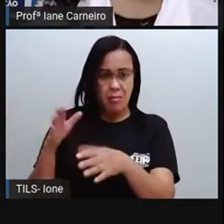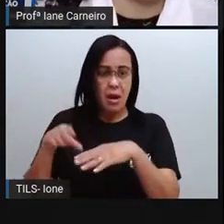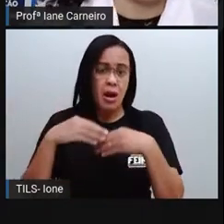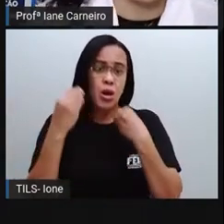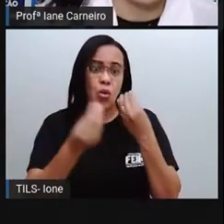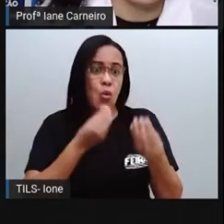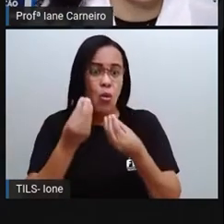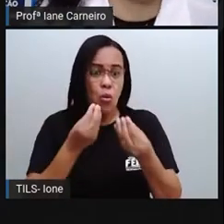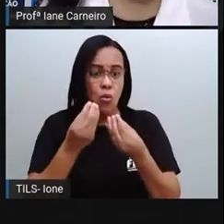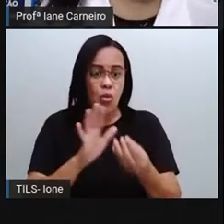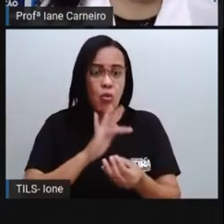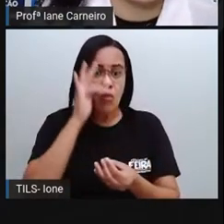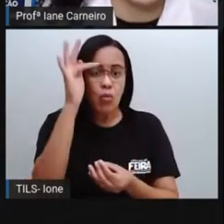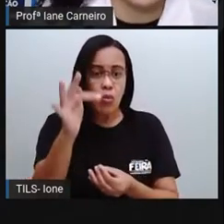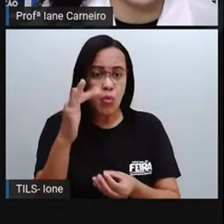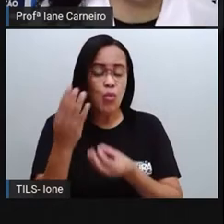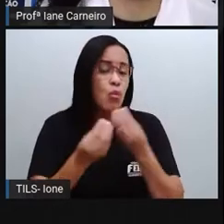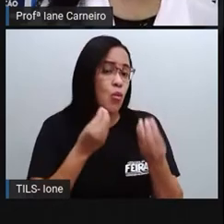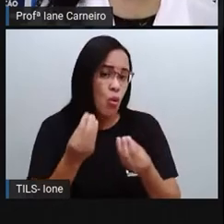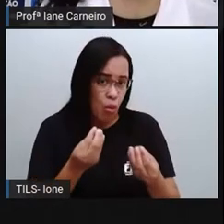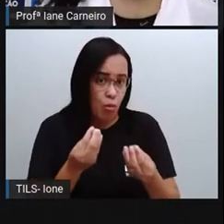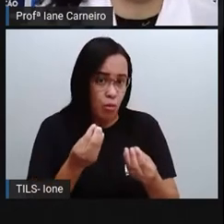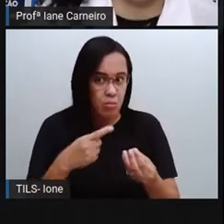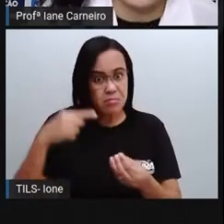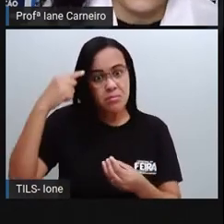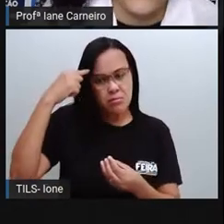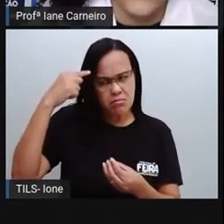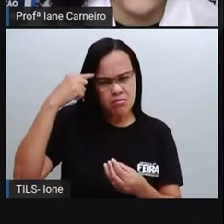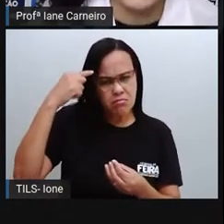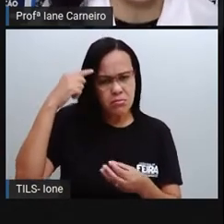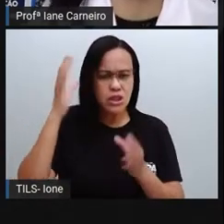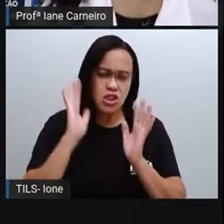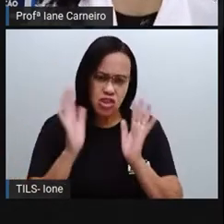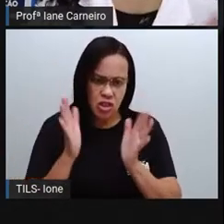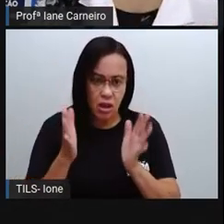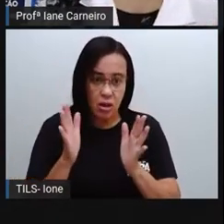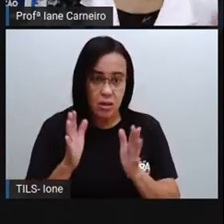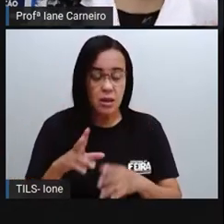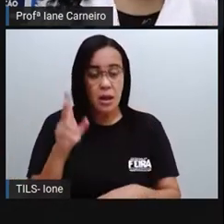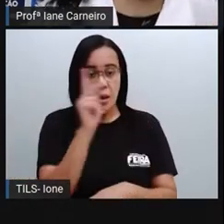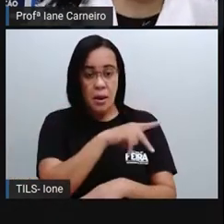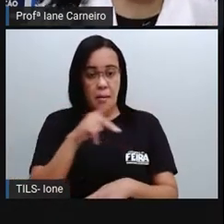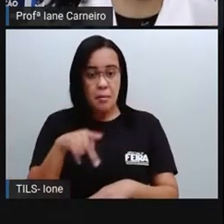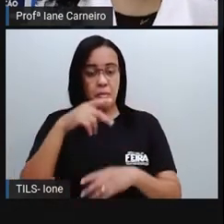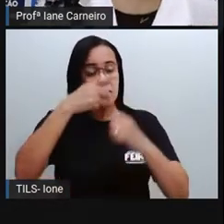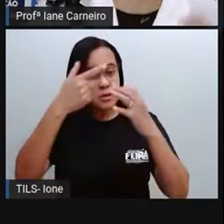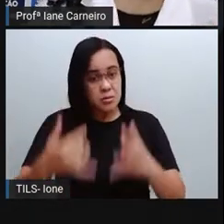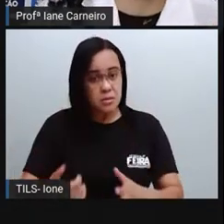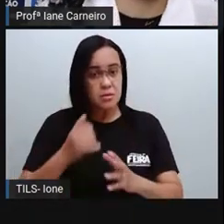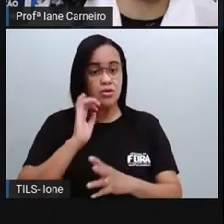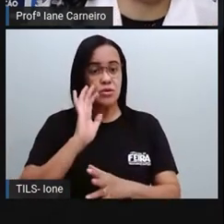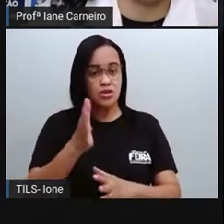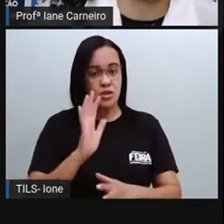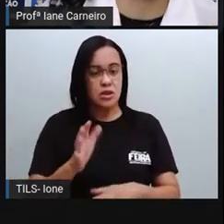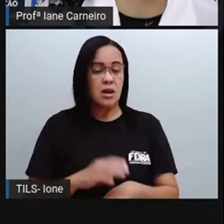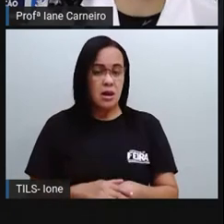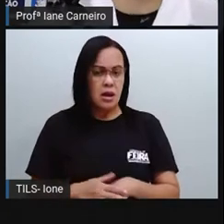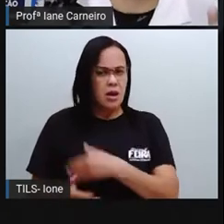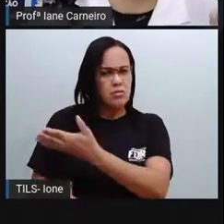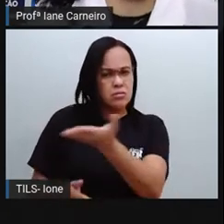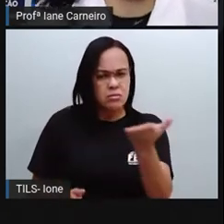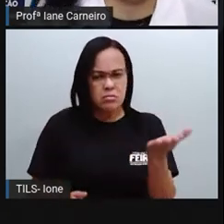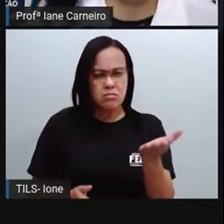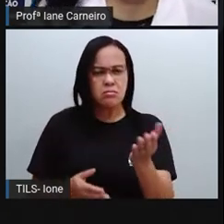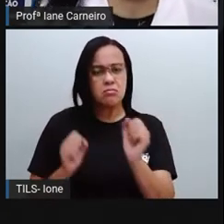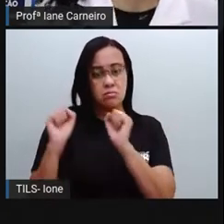A gente, a PRO falou nas aulas anteriores sobre como descartar o lixo, né? Como contribuir com o meio ambiente, fazendo a